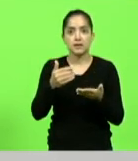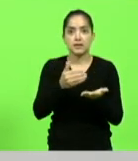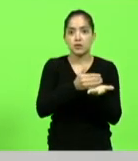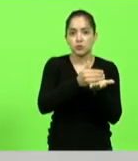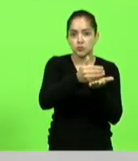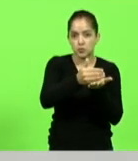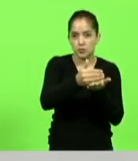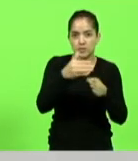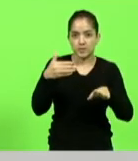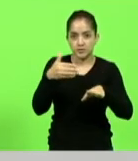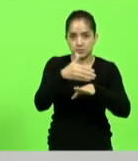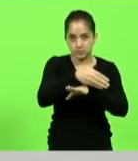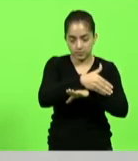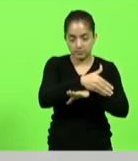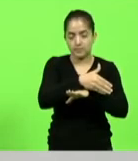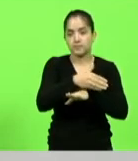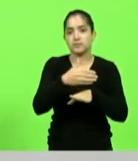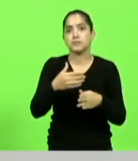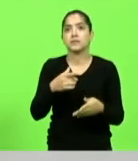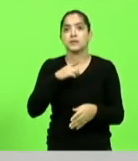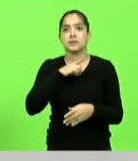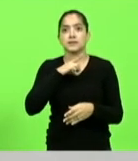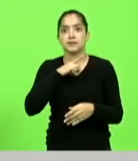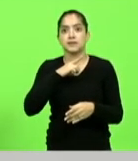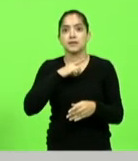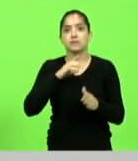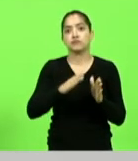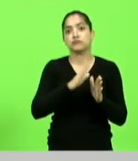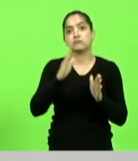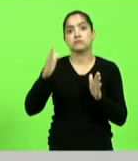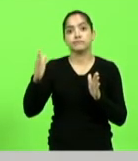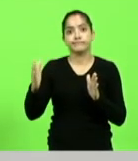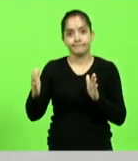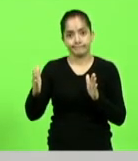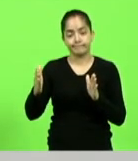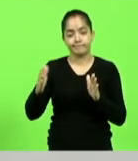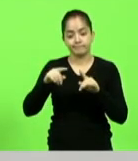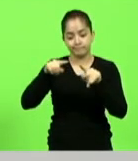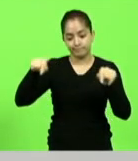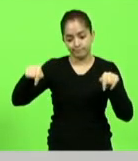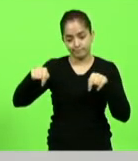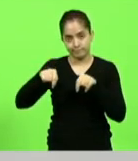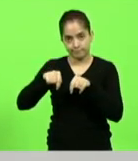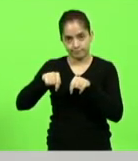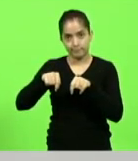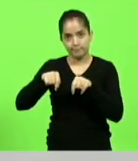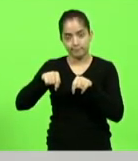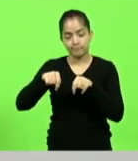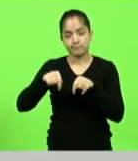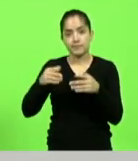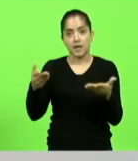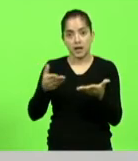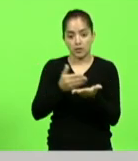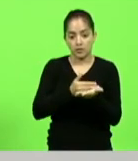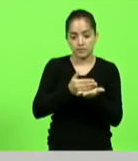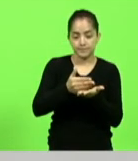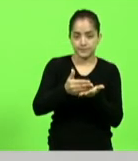aqui na recepção no lado direito nós temos esta sala estamos agora na fase